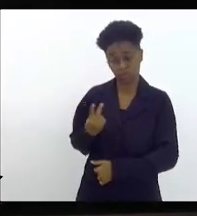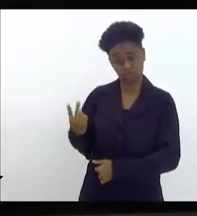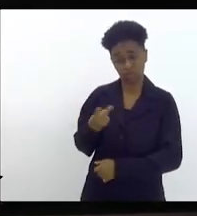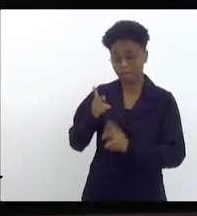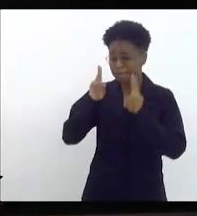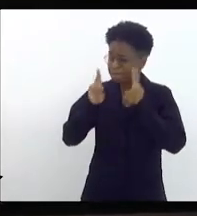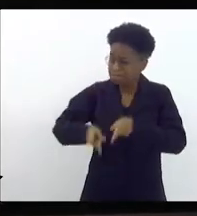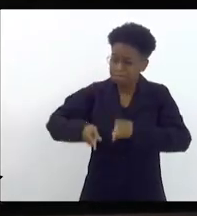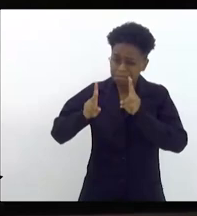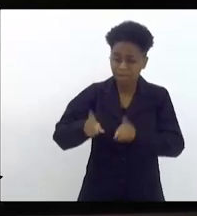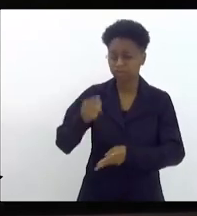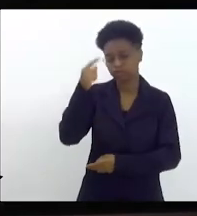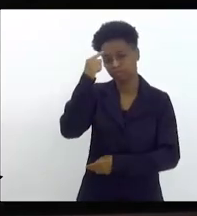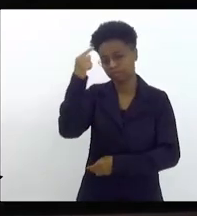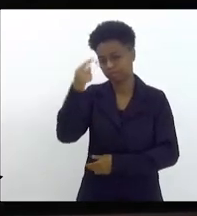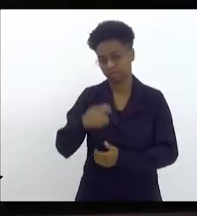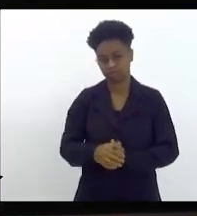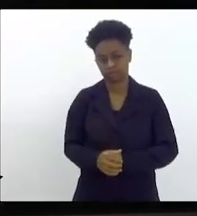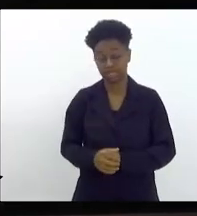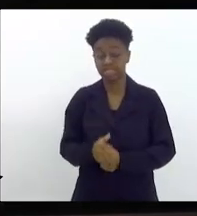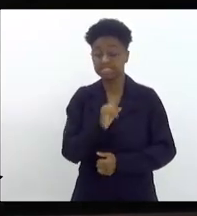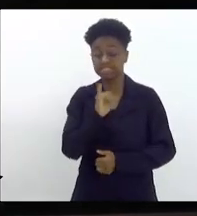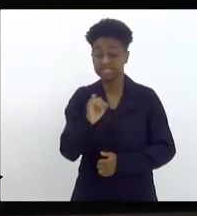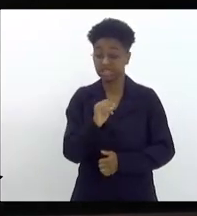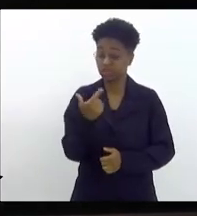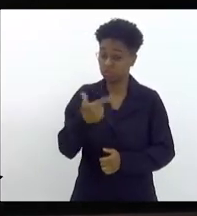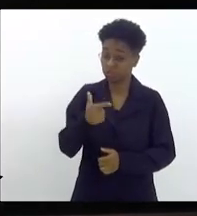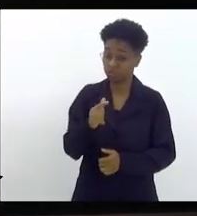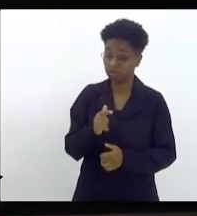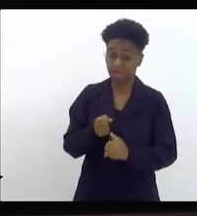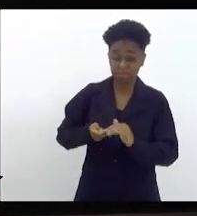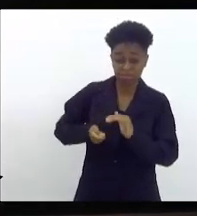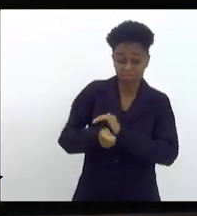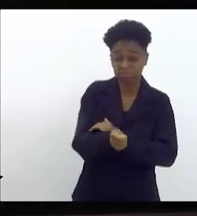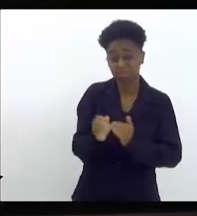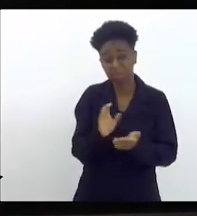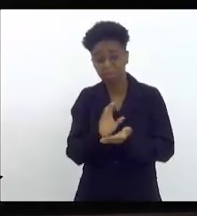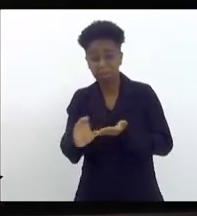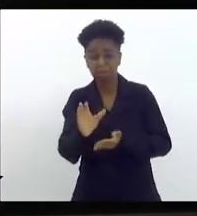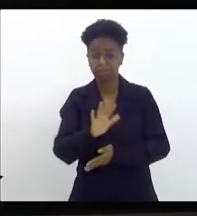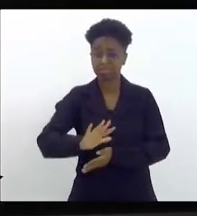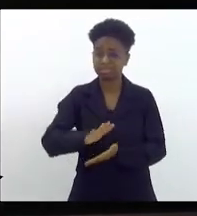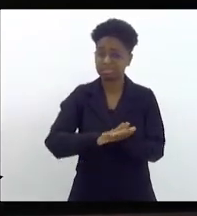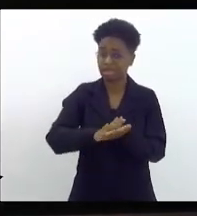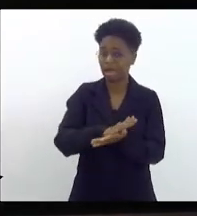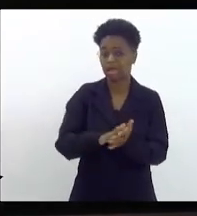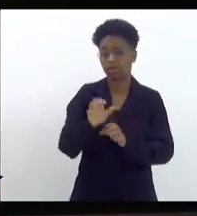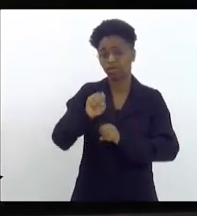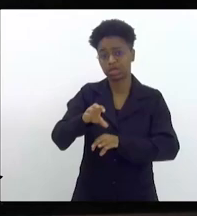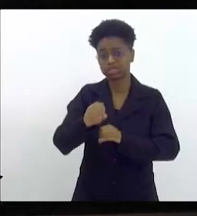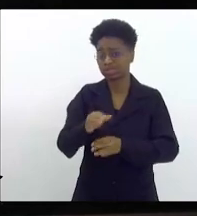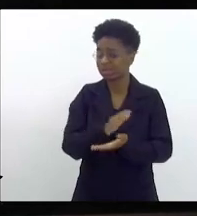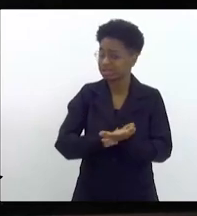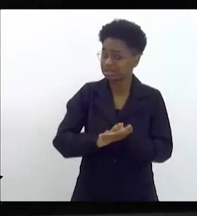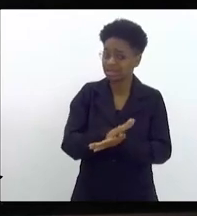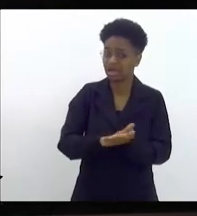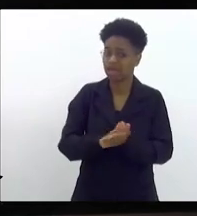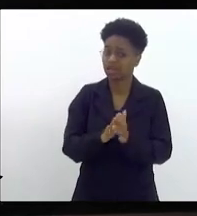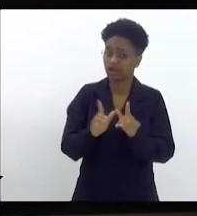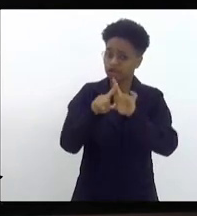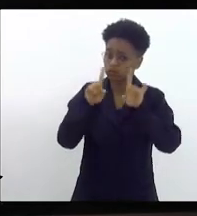mesmo pensamento. Se não for investimento na área da educação, se não investir no funcionalismo público, nós não vamos ter saída.